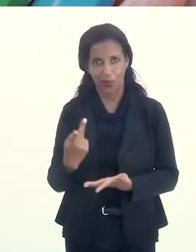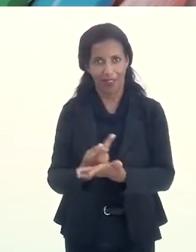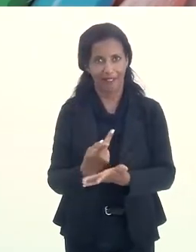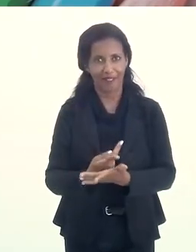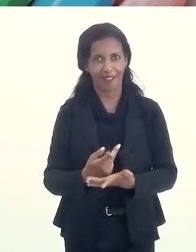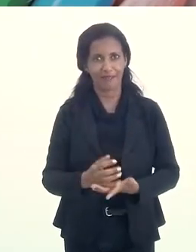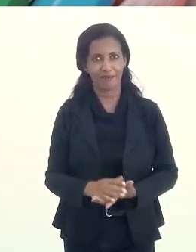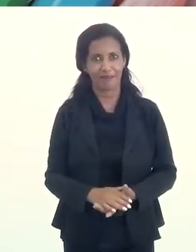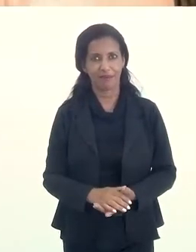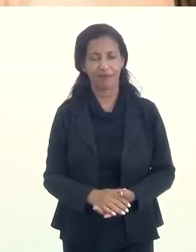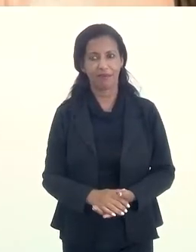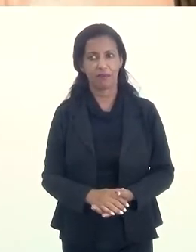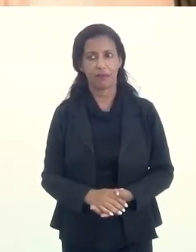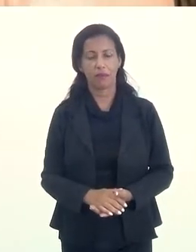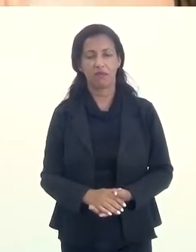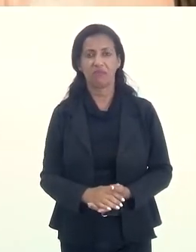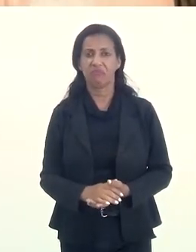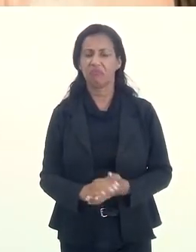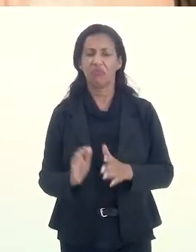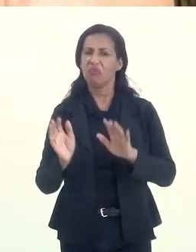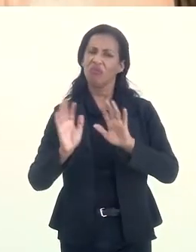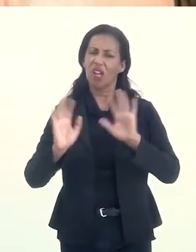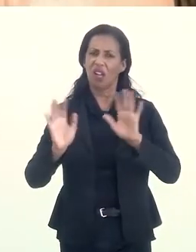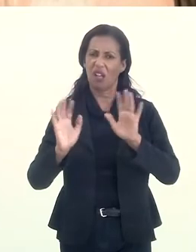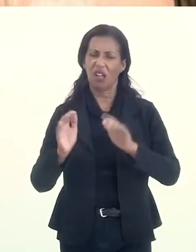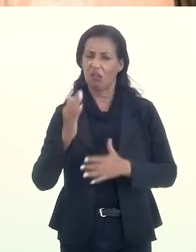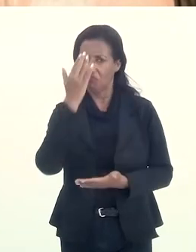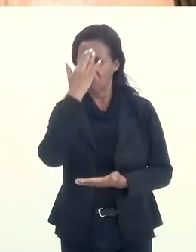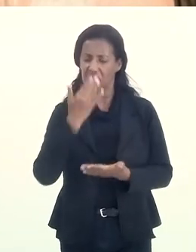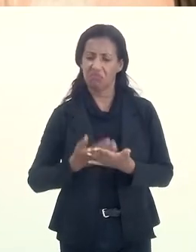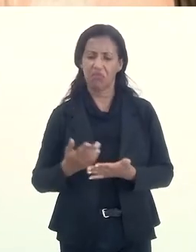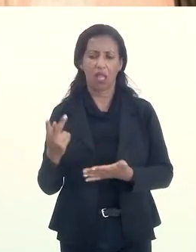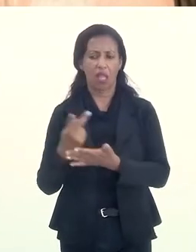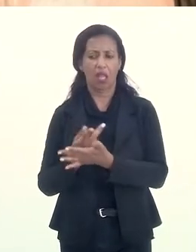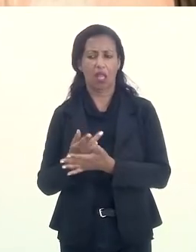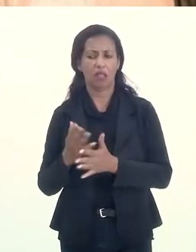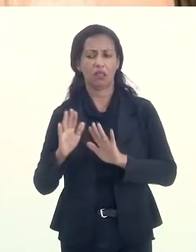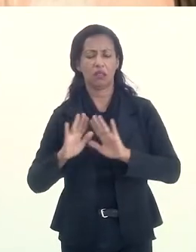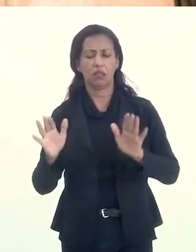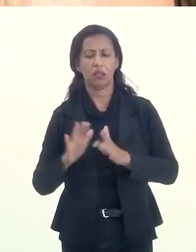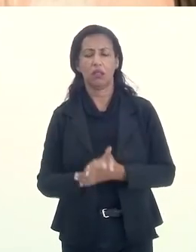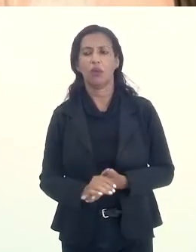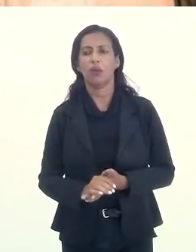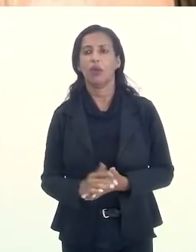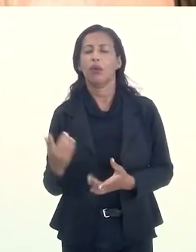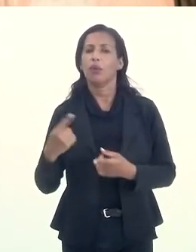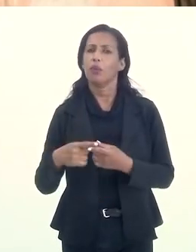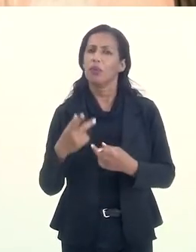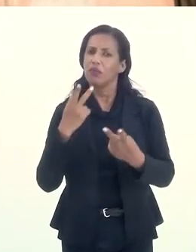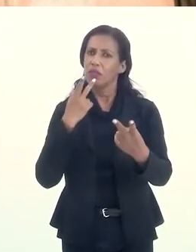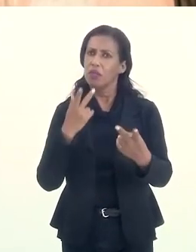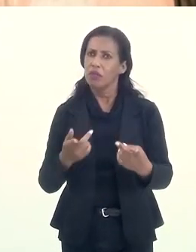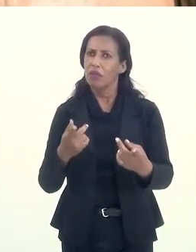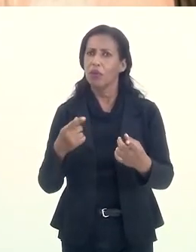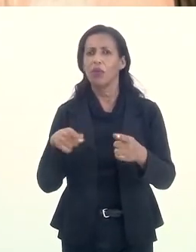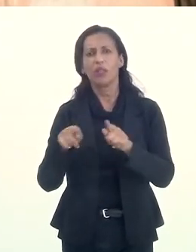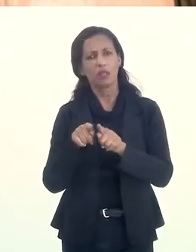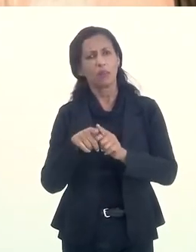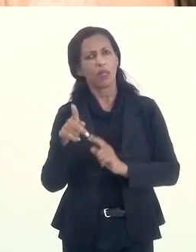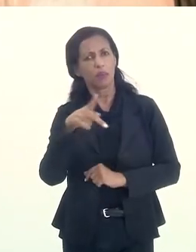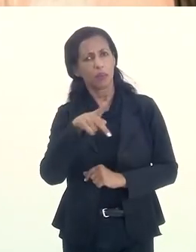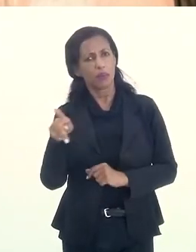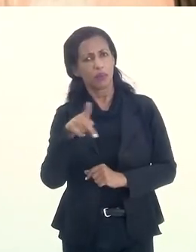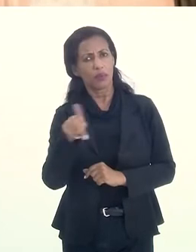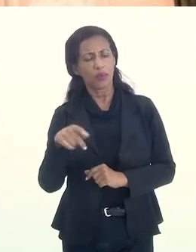Estou errada? Não, eu não creio que você esteja errada, não é? Até porque você disse que também é